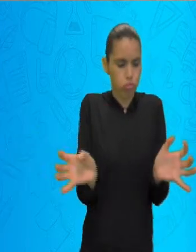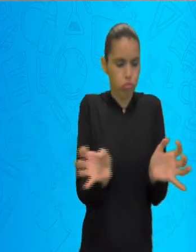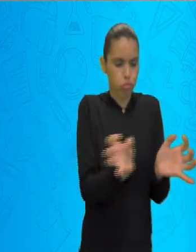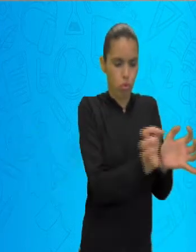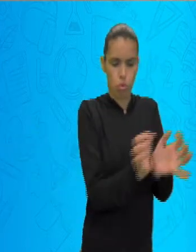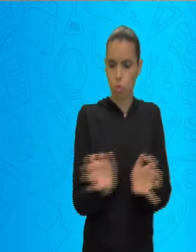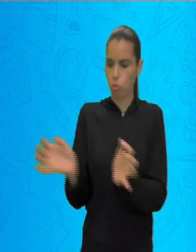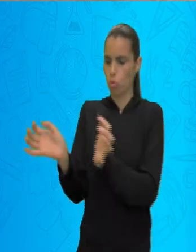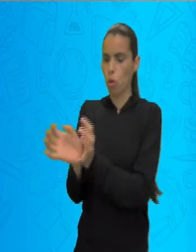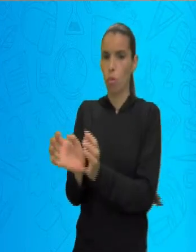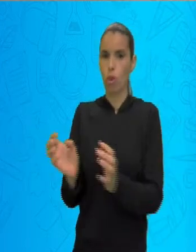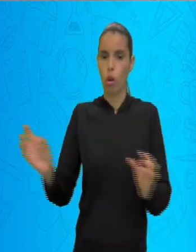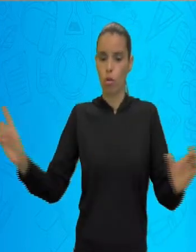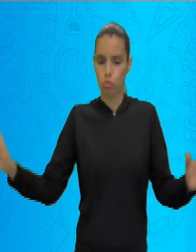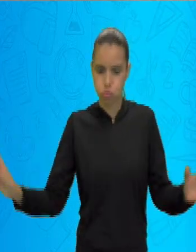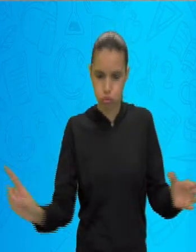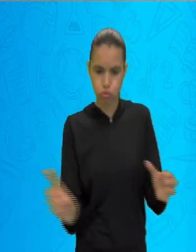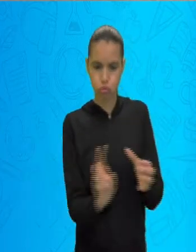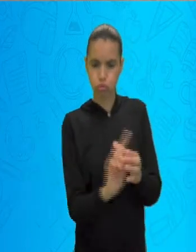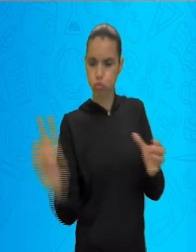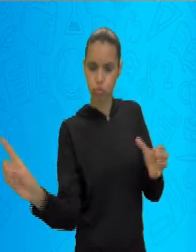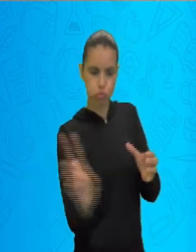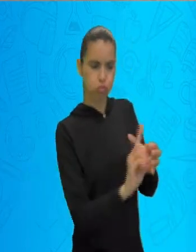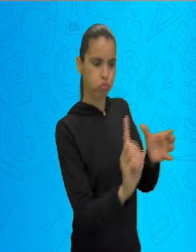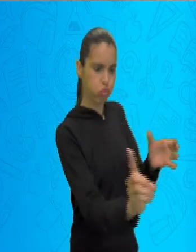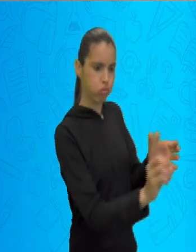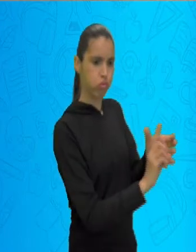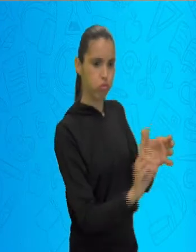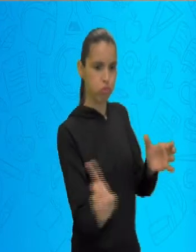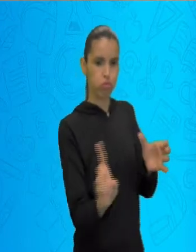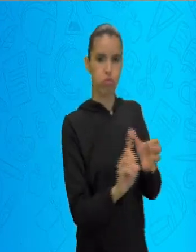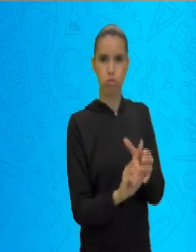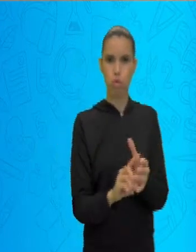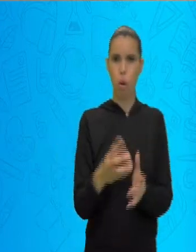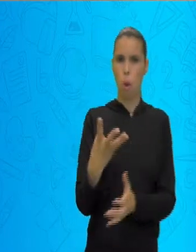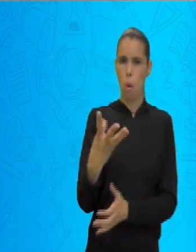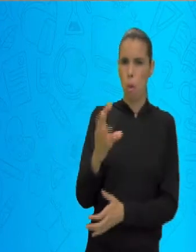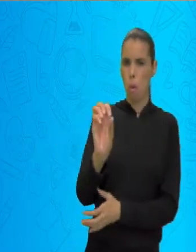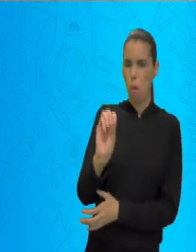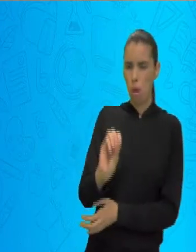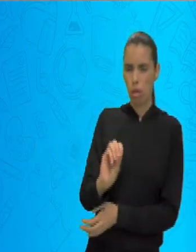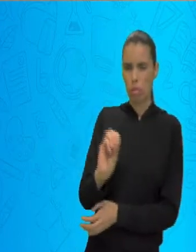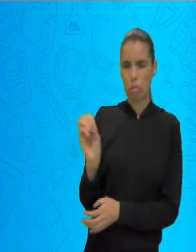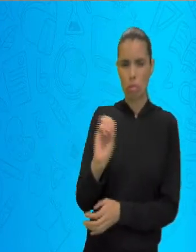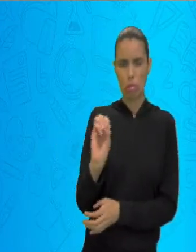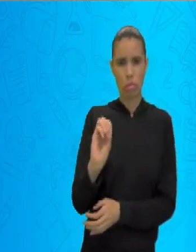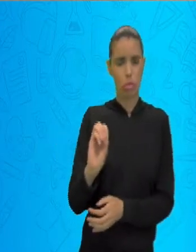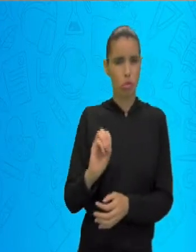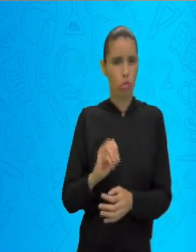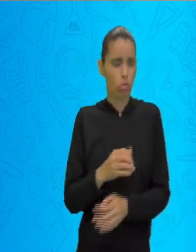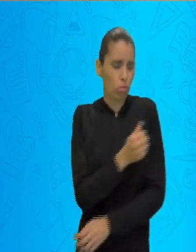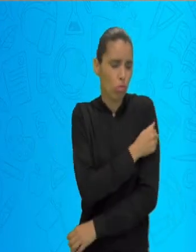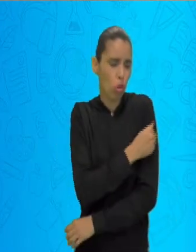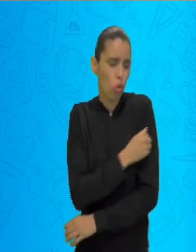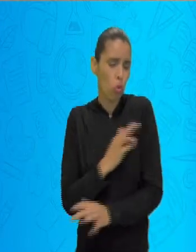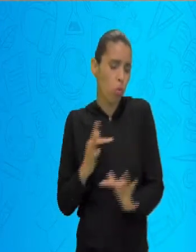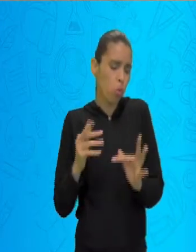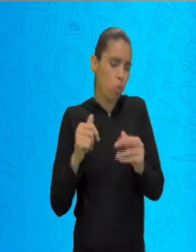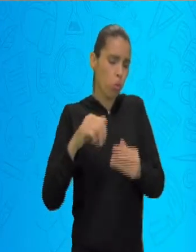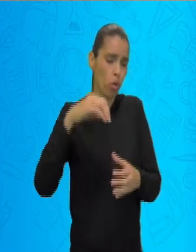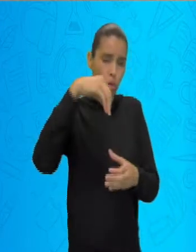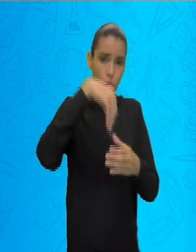Pensa, 300, 400, 500, 600 alunos, todos juntos,